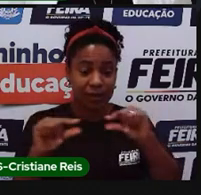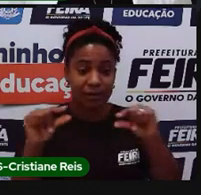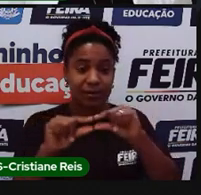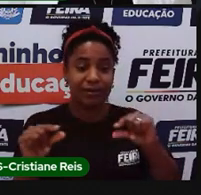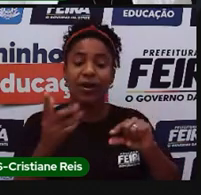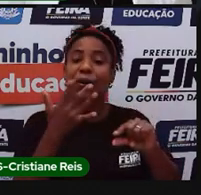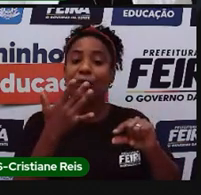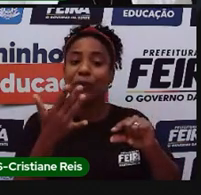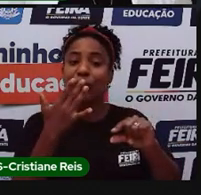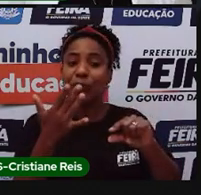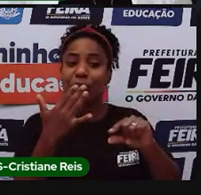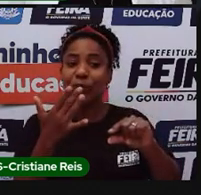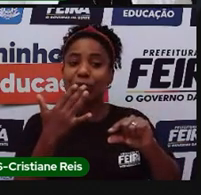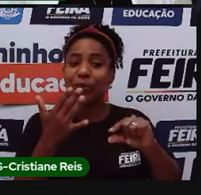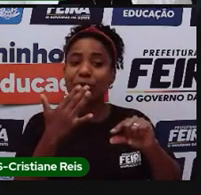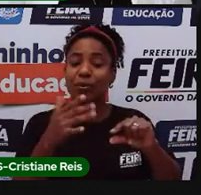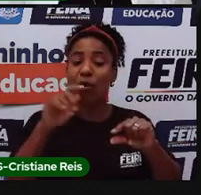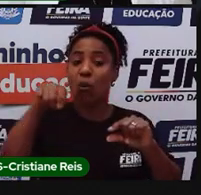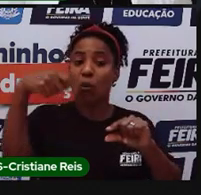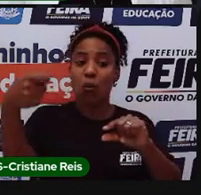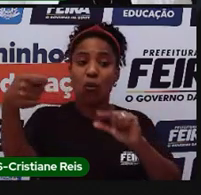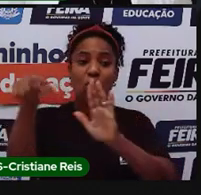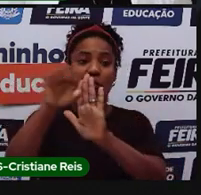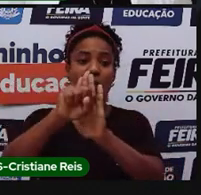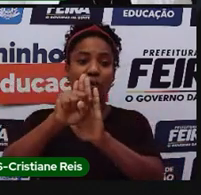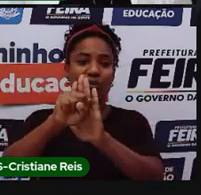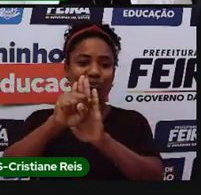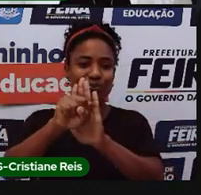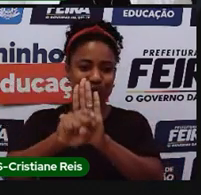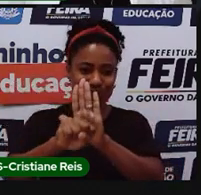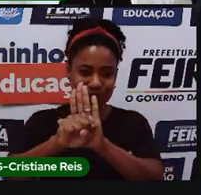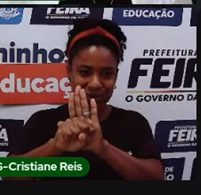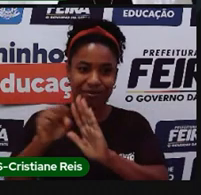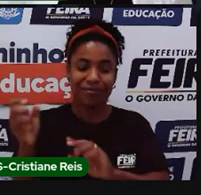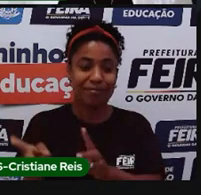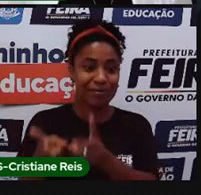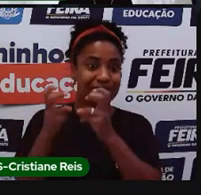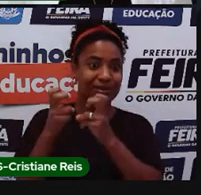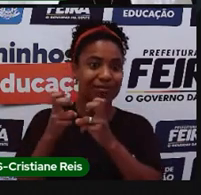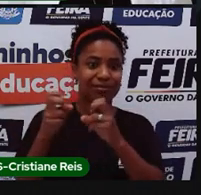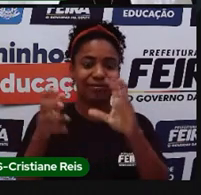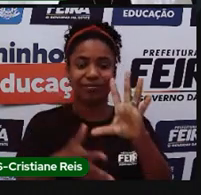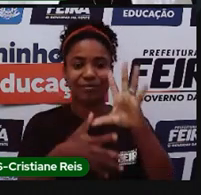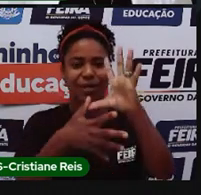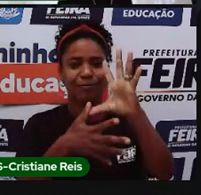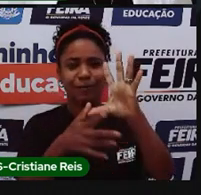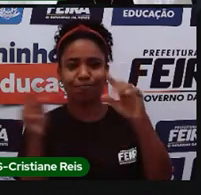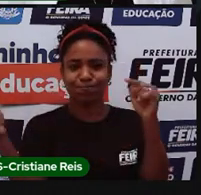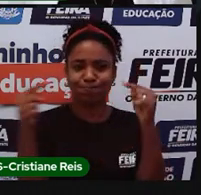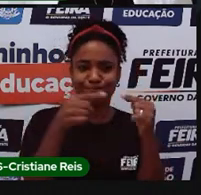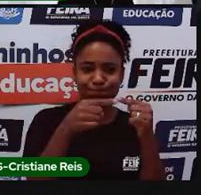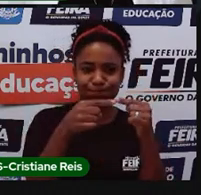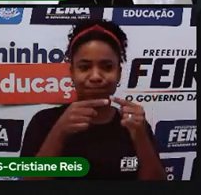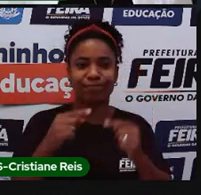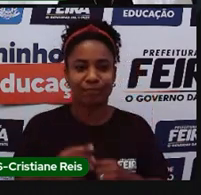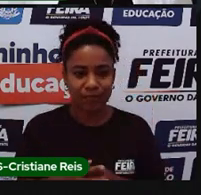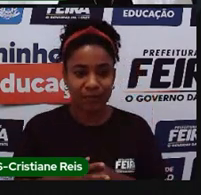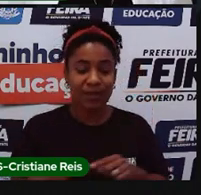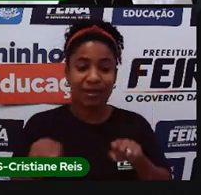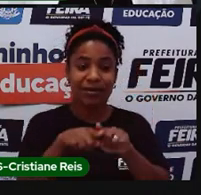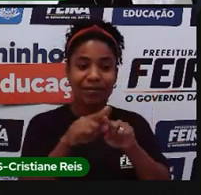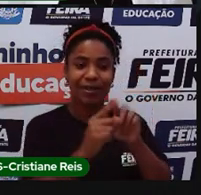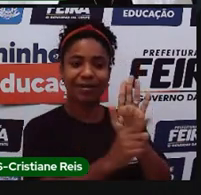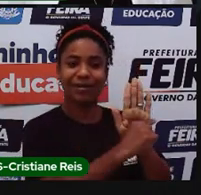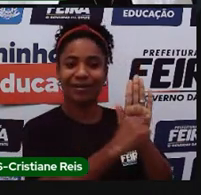mapa, são sinais ou cores que ajudam a perceber o mapa. E a fonte, né, indica a origem